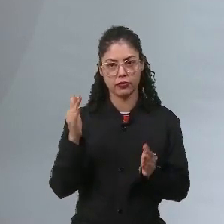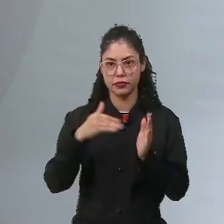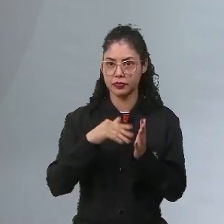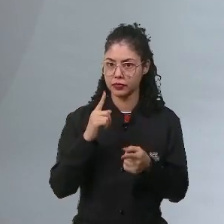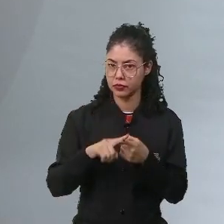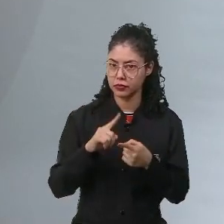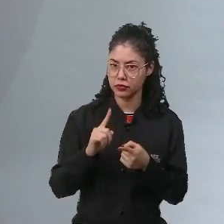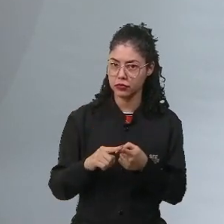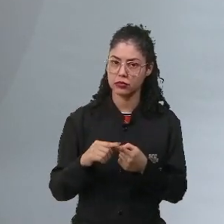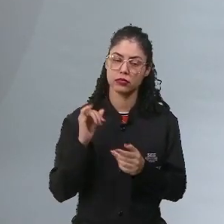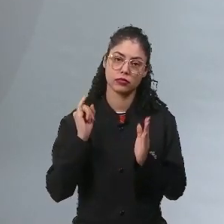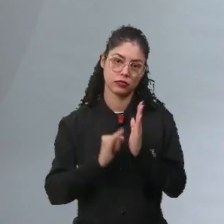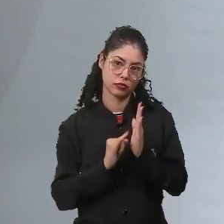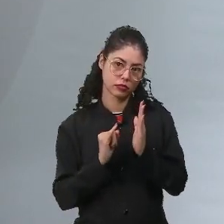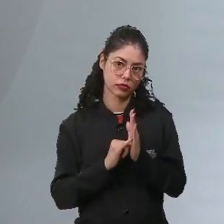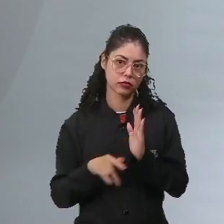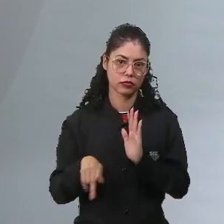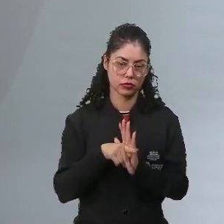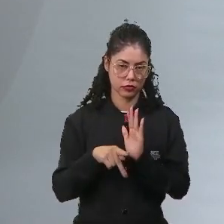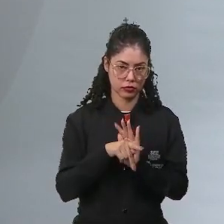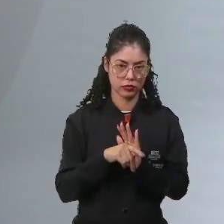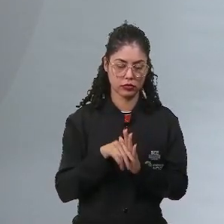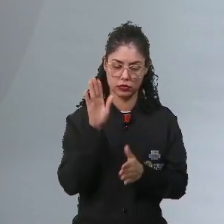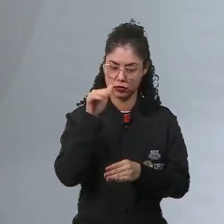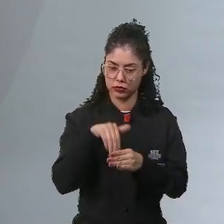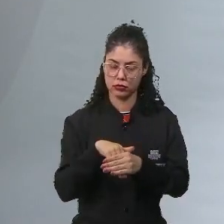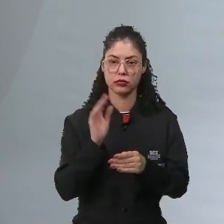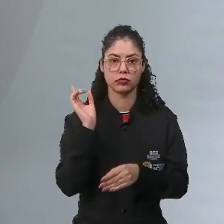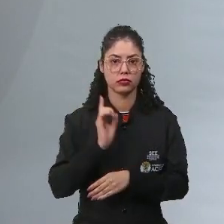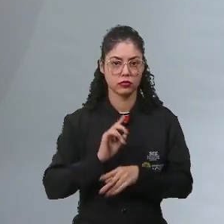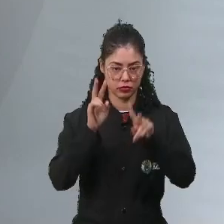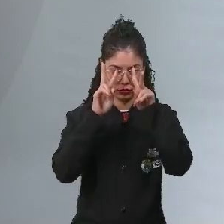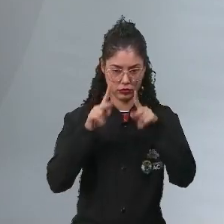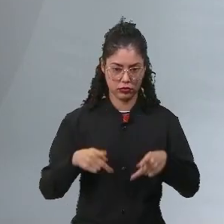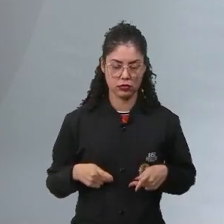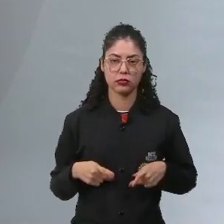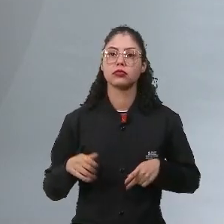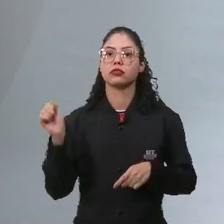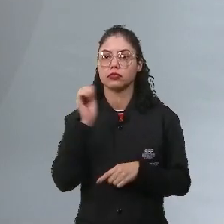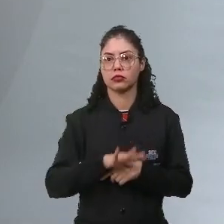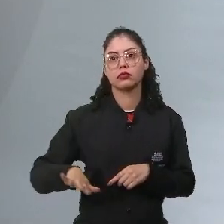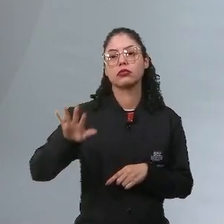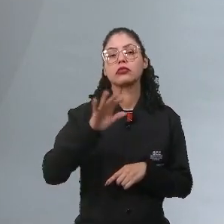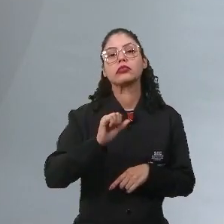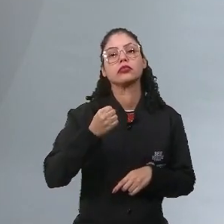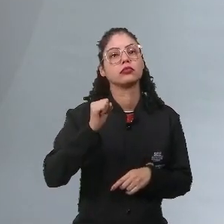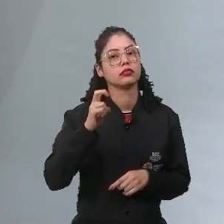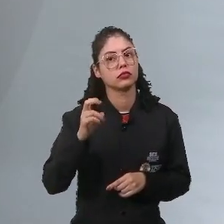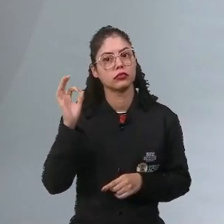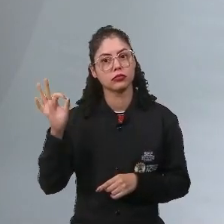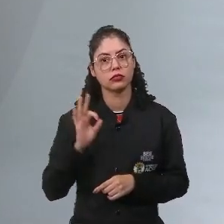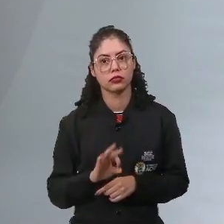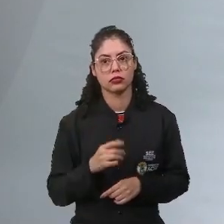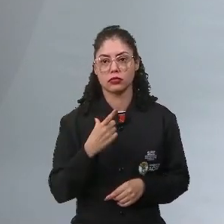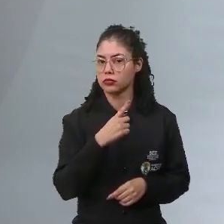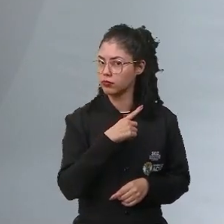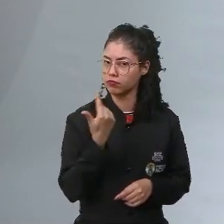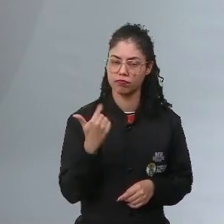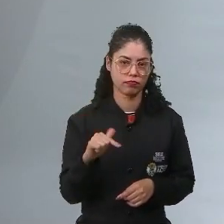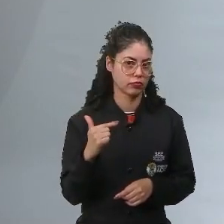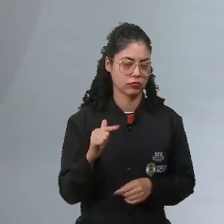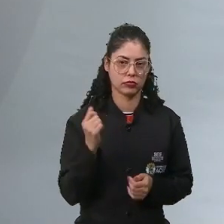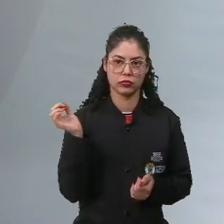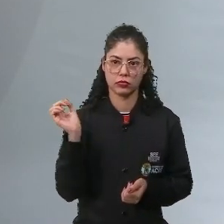porque, quando se institui o voto censitário, você se limita a esses direitos políticos. A população, no geral, 85% desses franceses não tinham direito